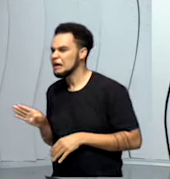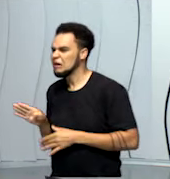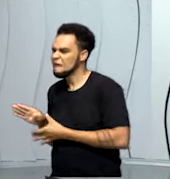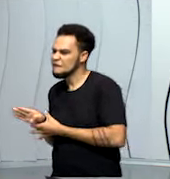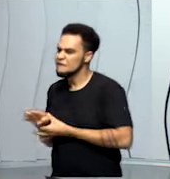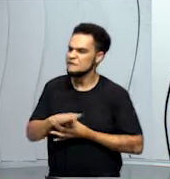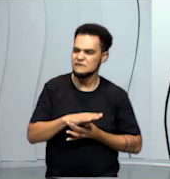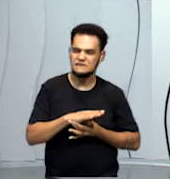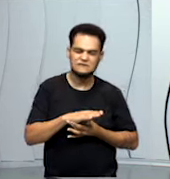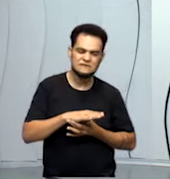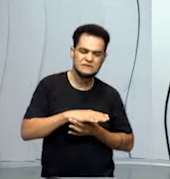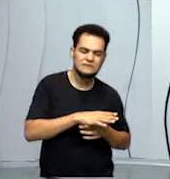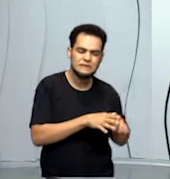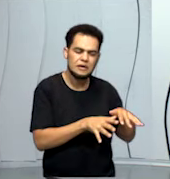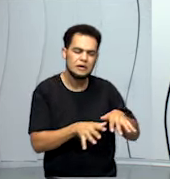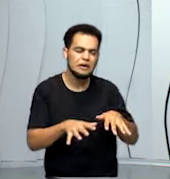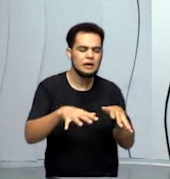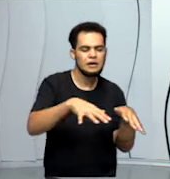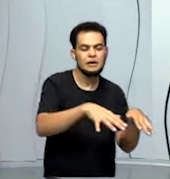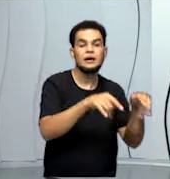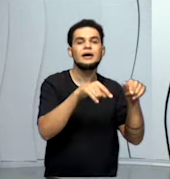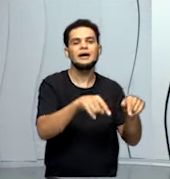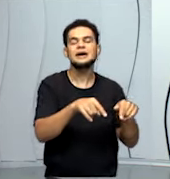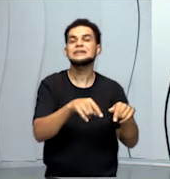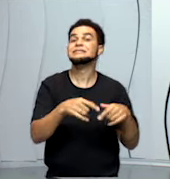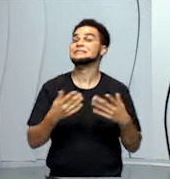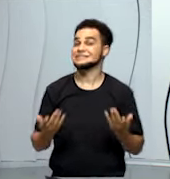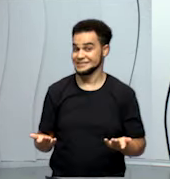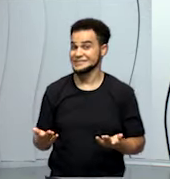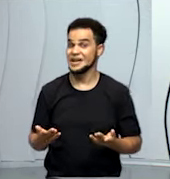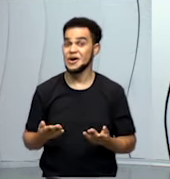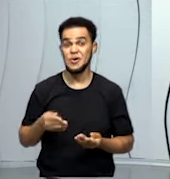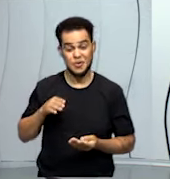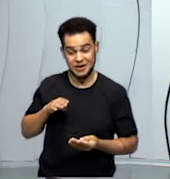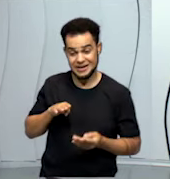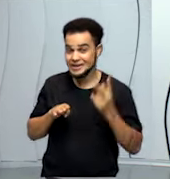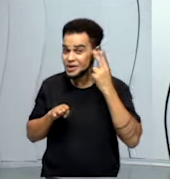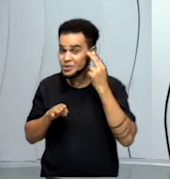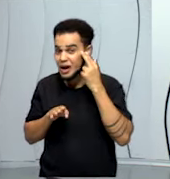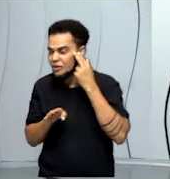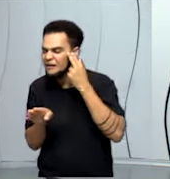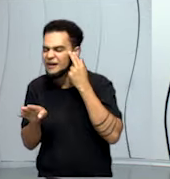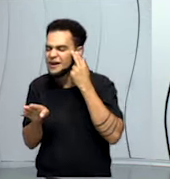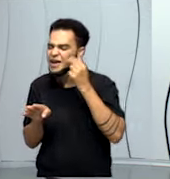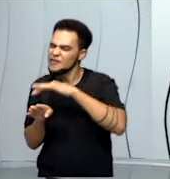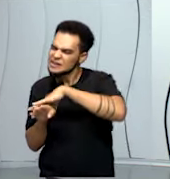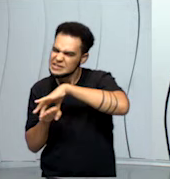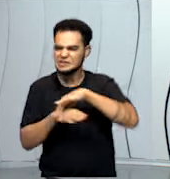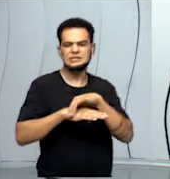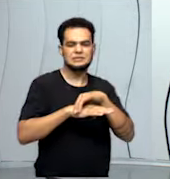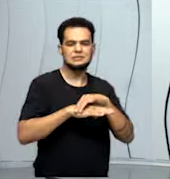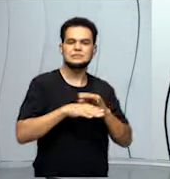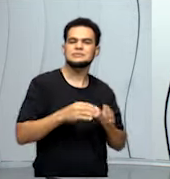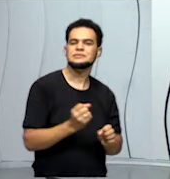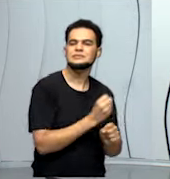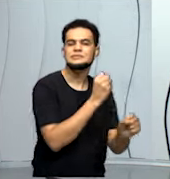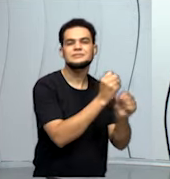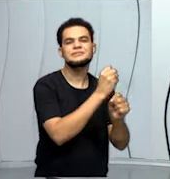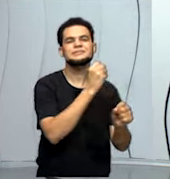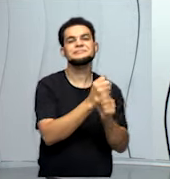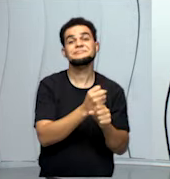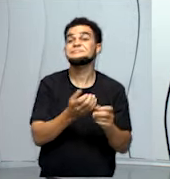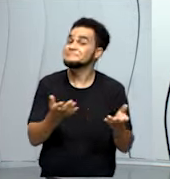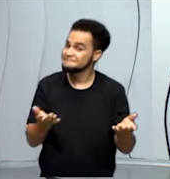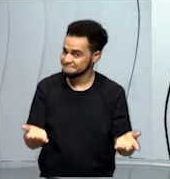desviando a água do ciclo hidrológico, desviando a água do ciclo natural